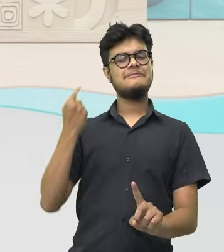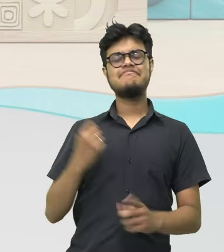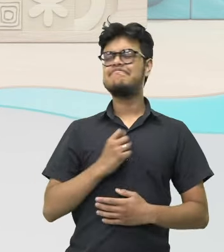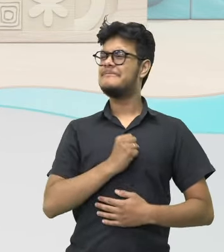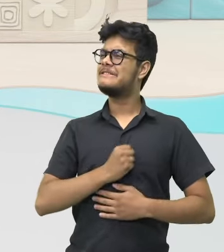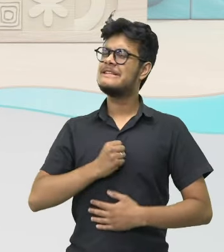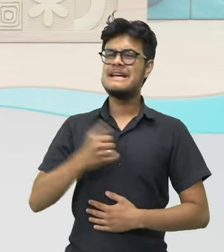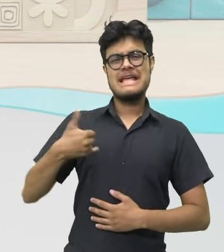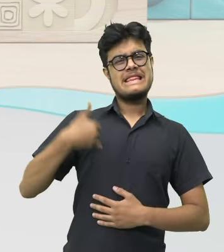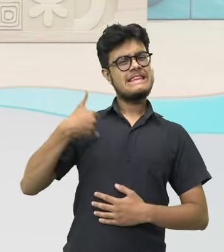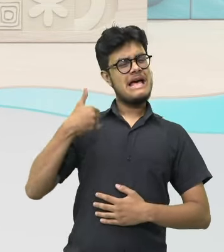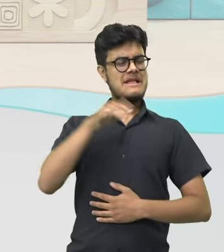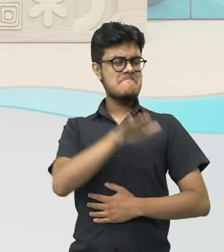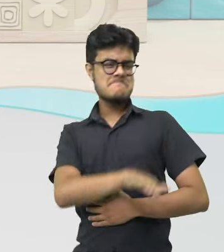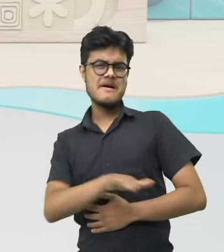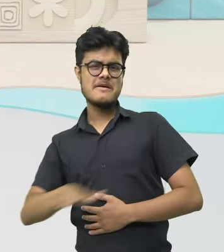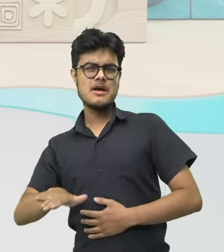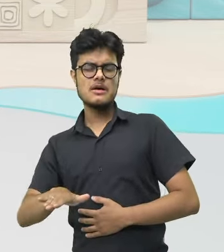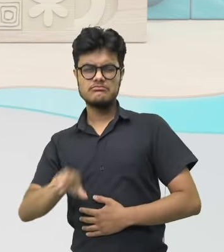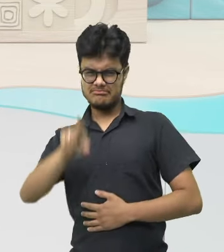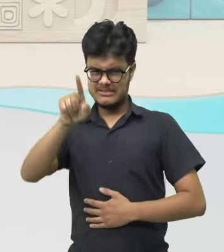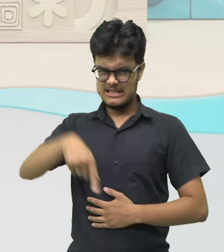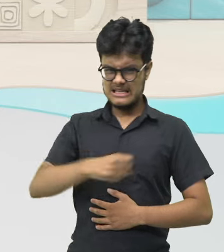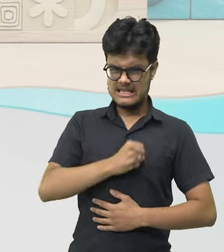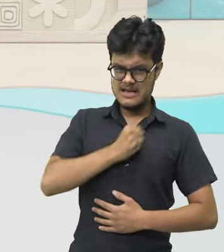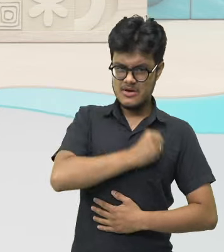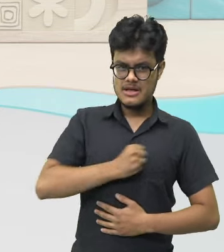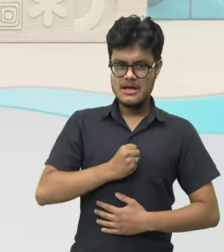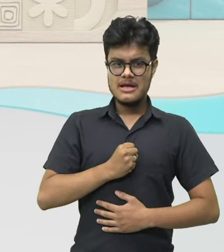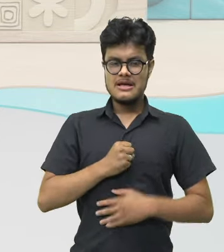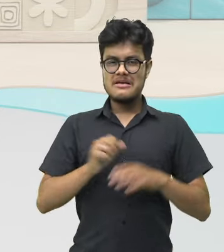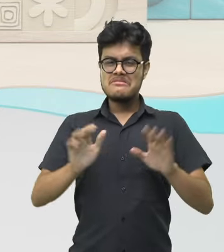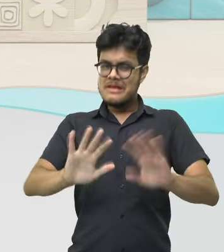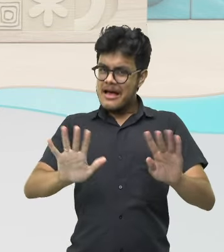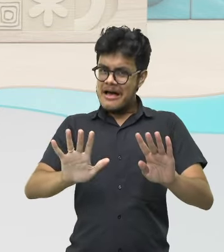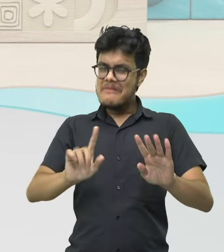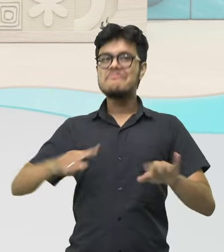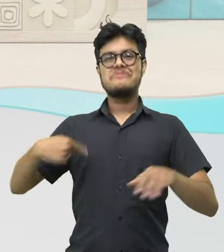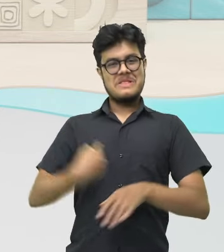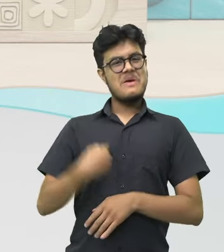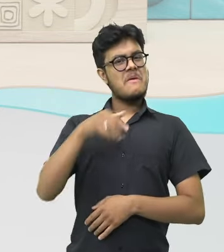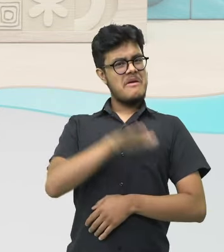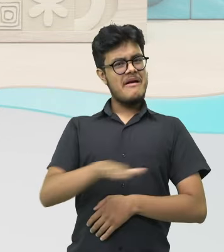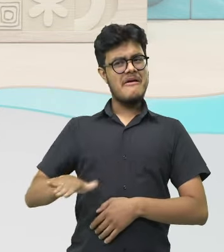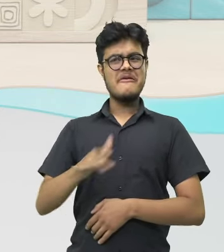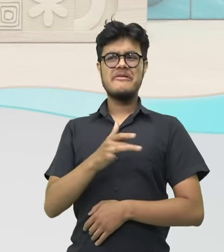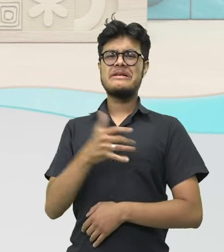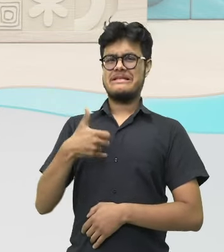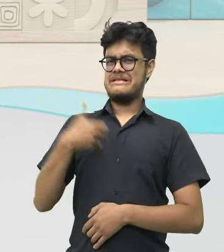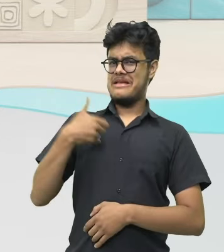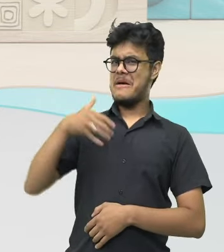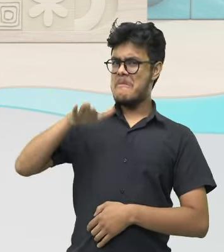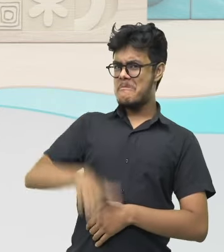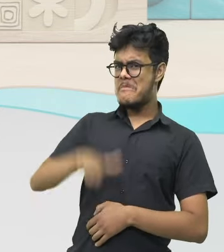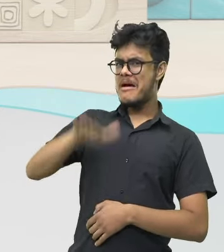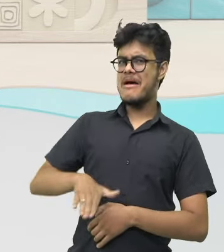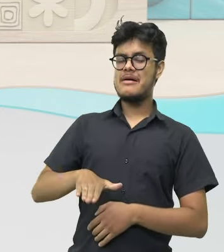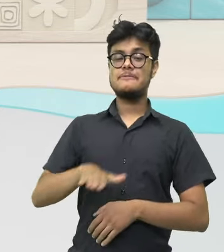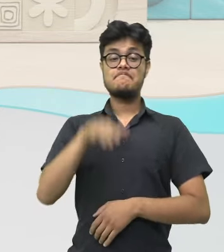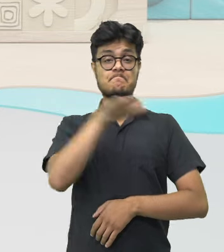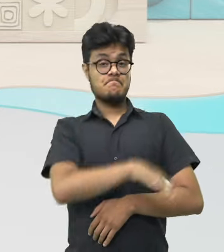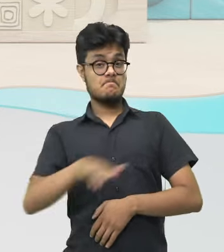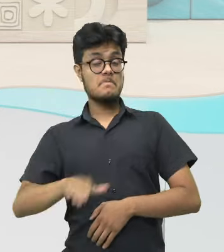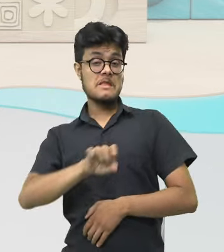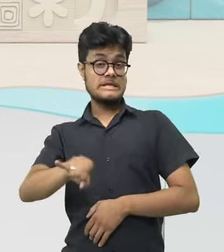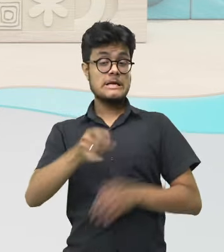da sua infância? Infância? Opa, professora, calma aí! Nós ainda estamos na infância, né? A infância é tida no período